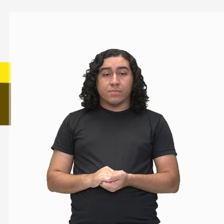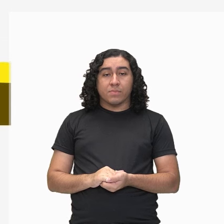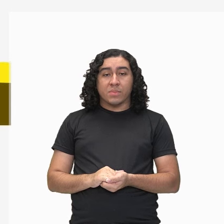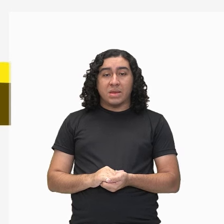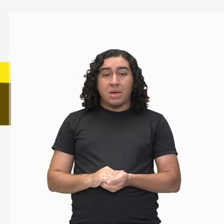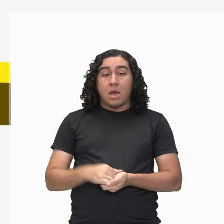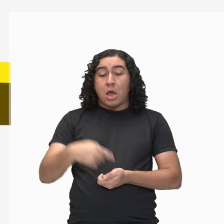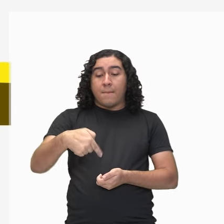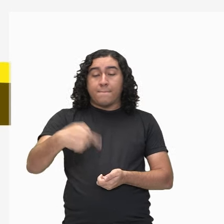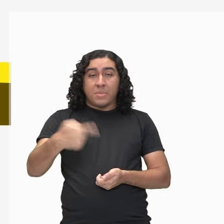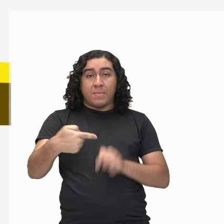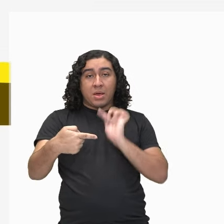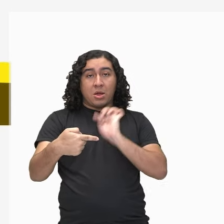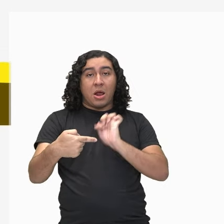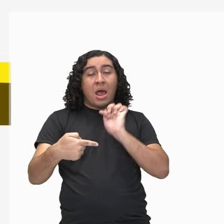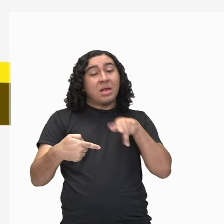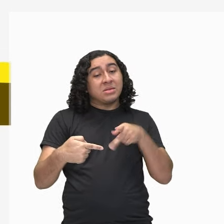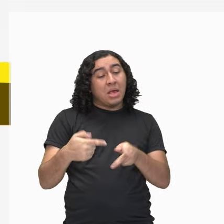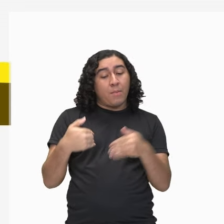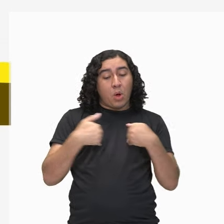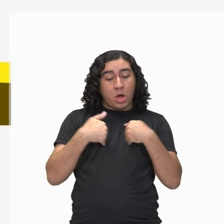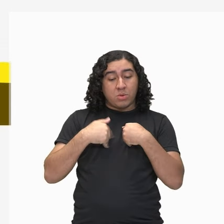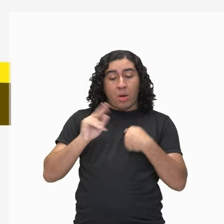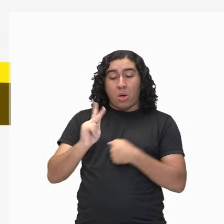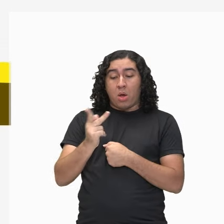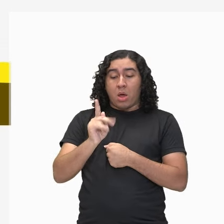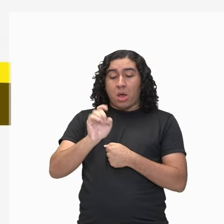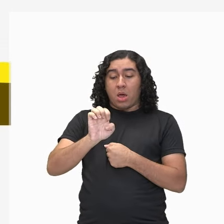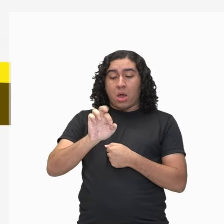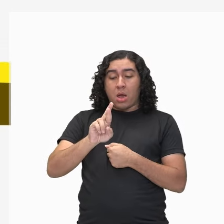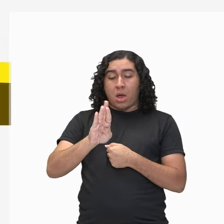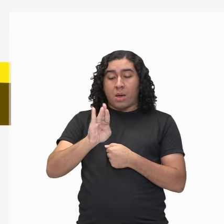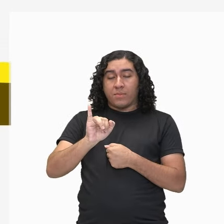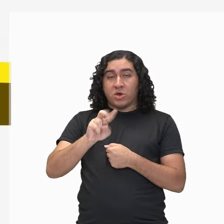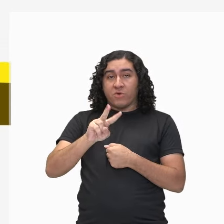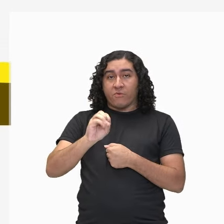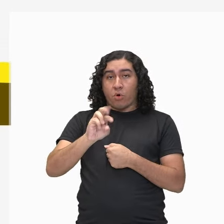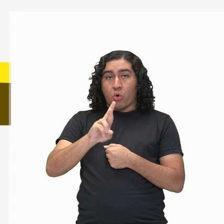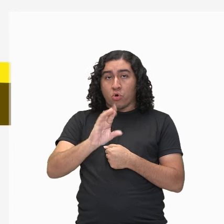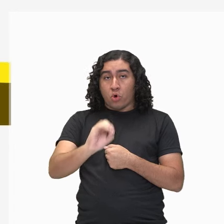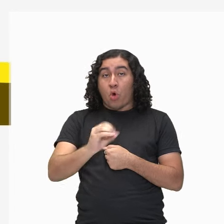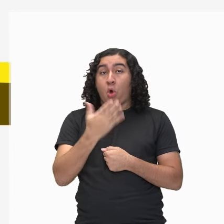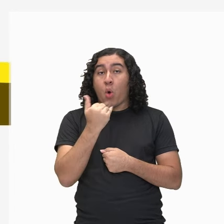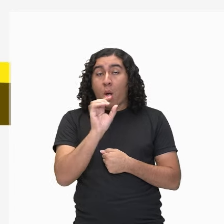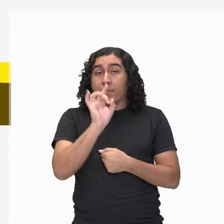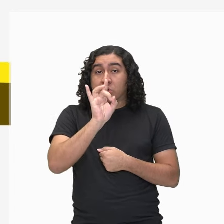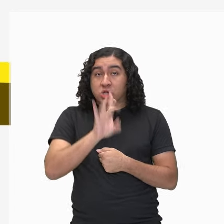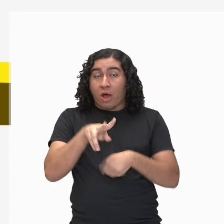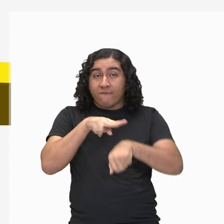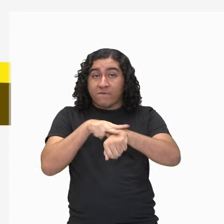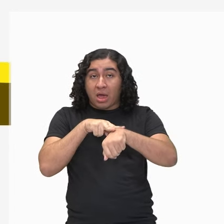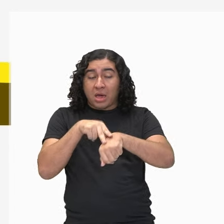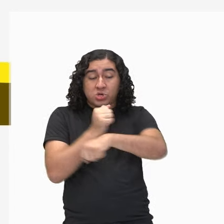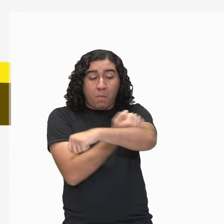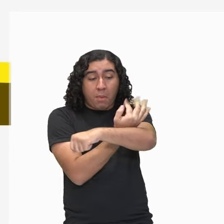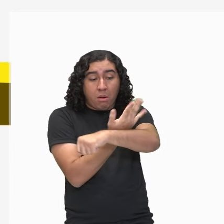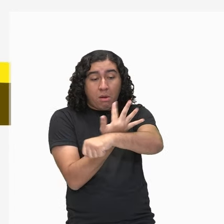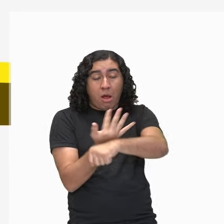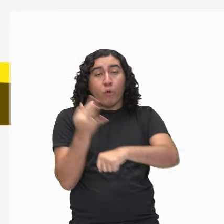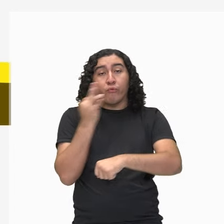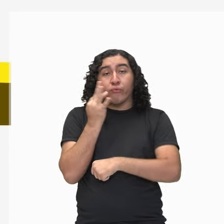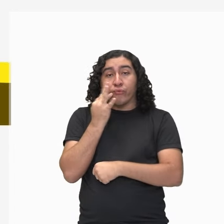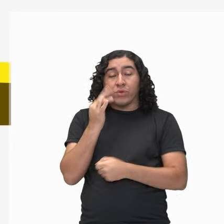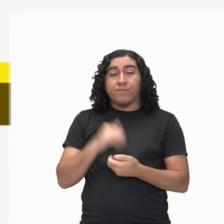sempre um herbívoro, aquele que vai se alimentar de plantas. E aí a gente tem a representação de uma anta, né? Que é um